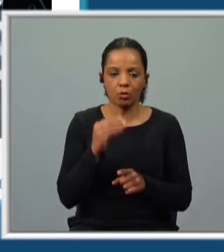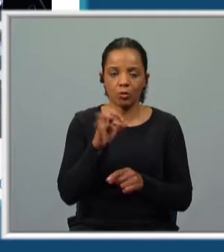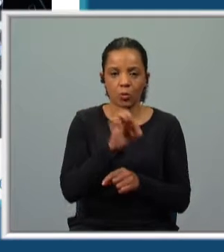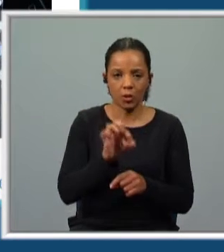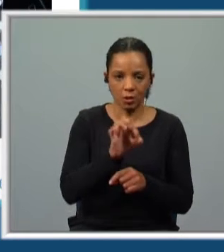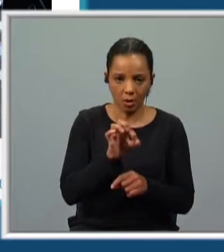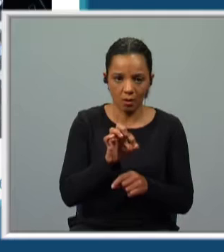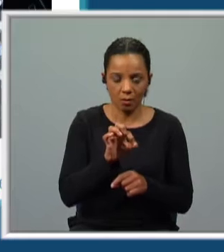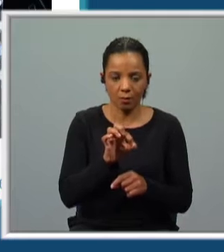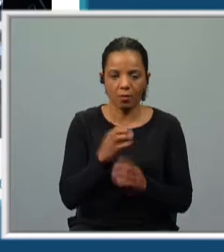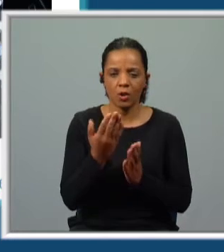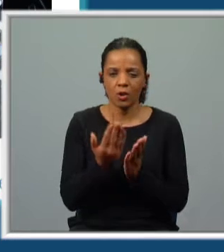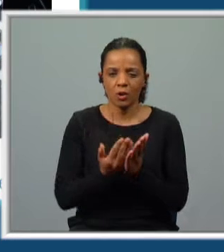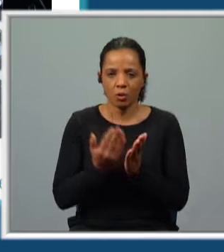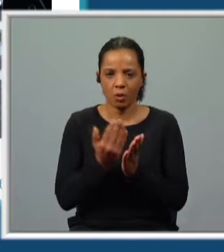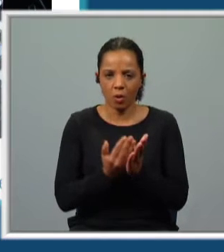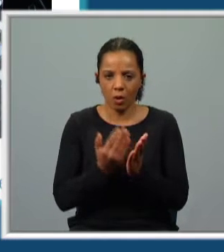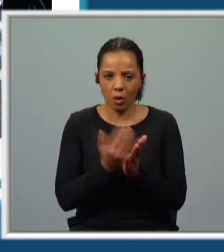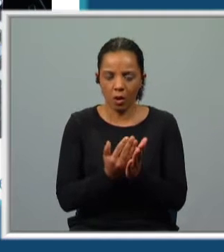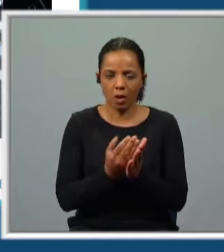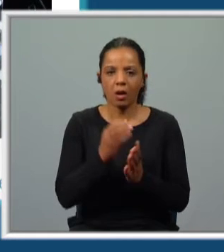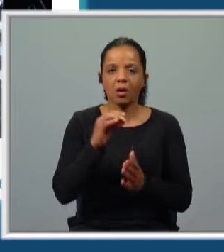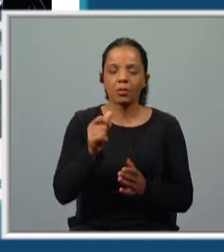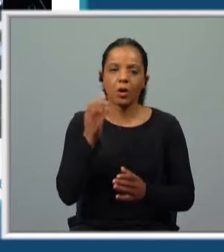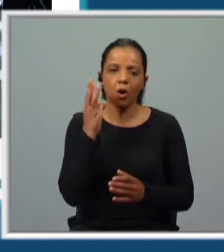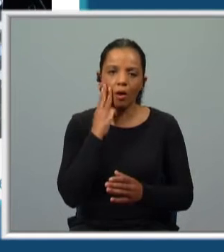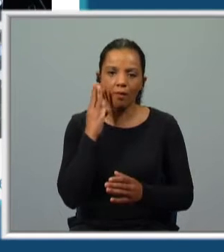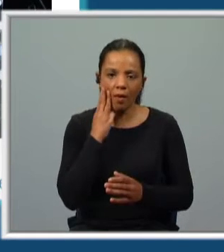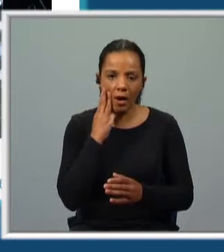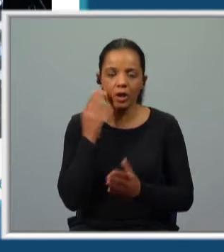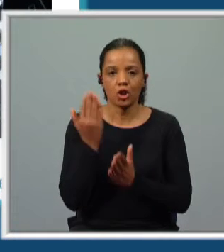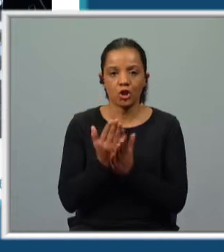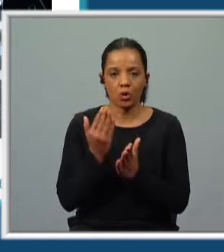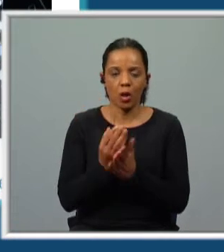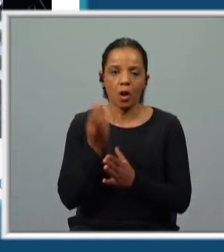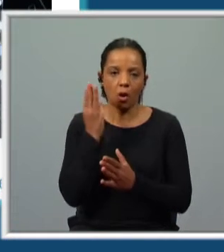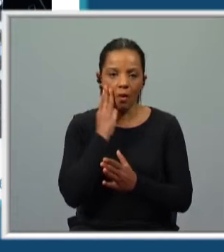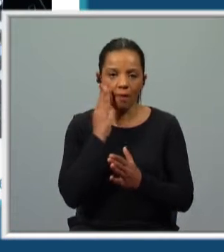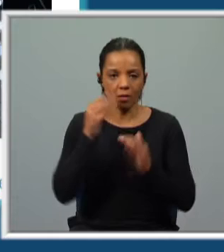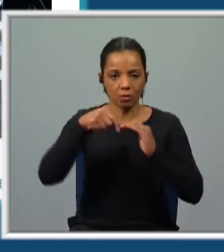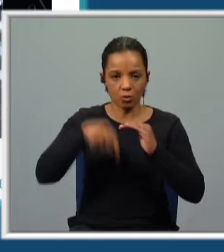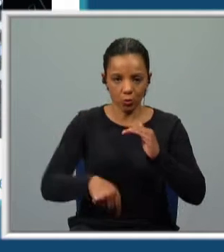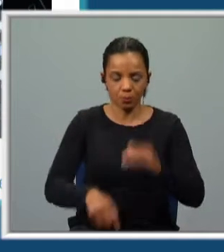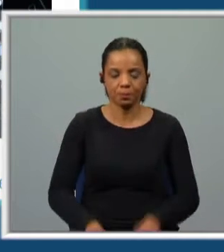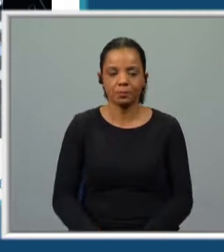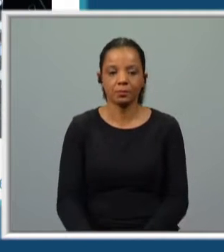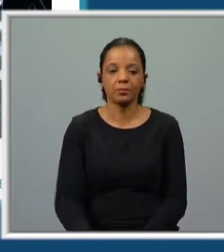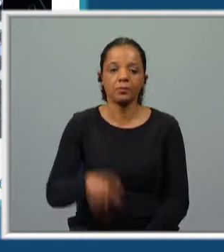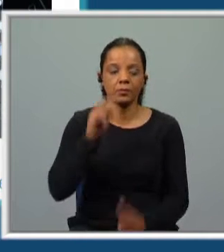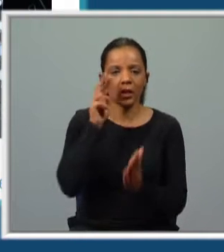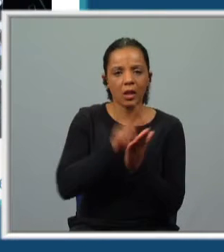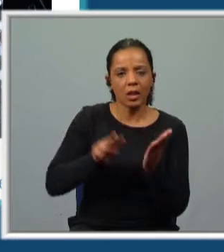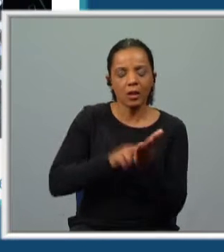do oitavo ano de uma escola de OVAR, do agrupamento de escolas OVAR-Sul e vamos ler e